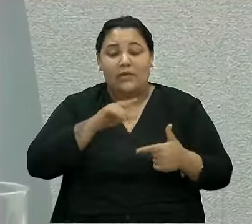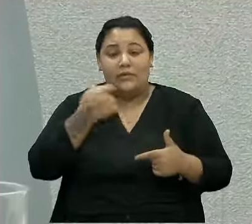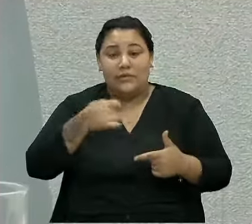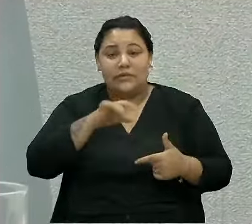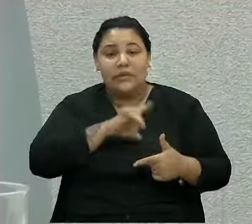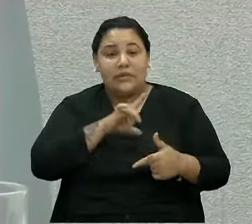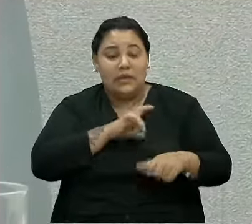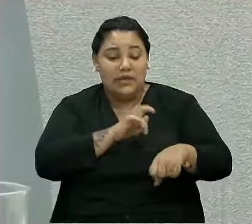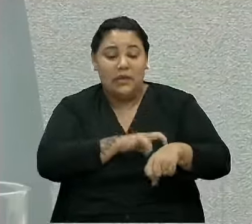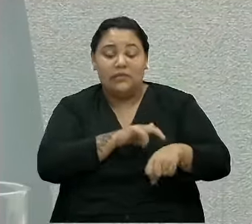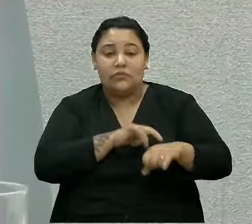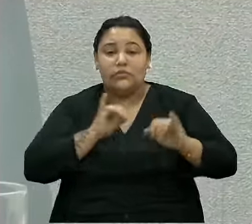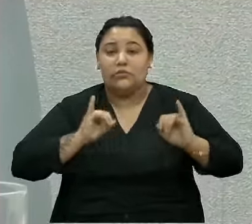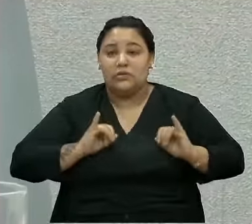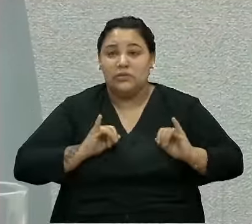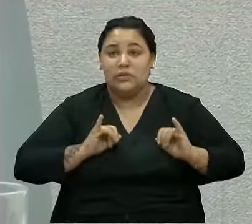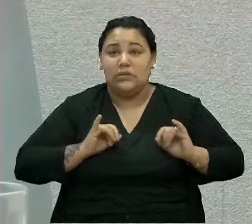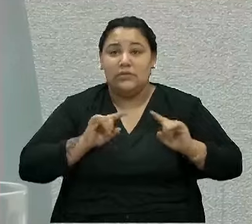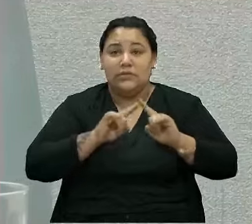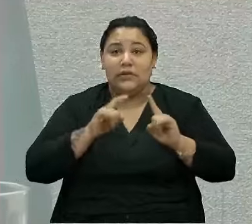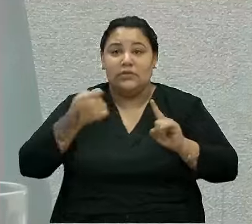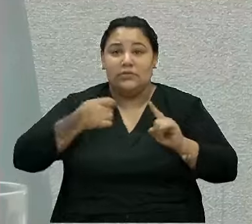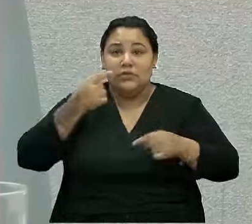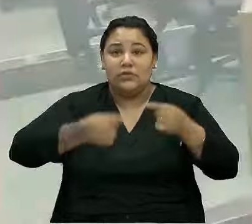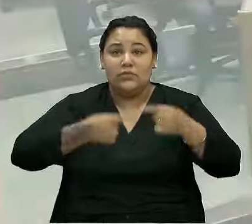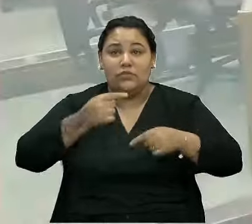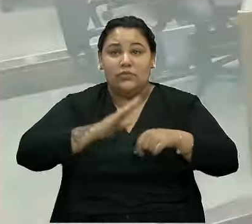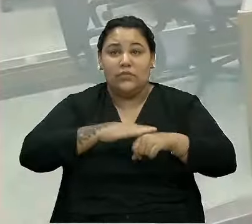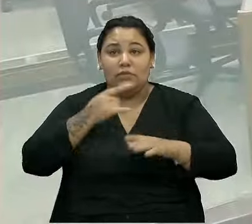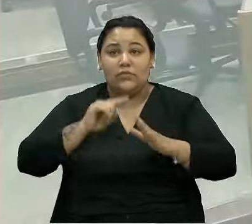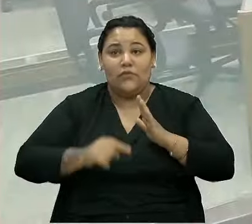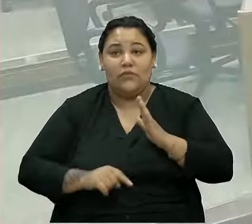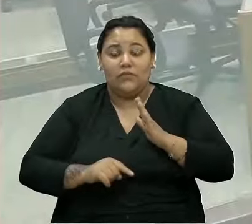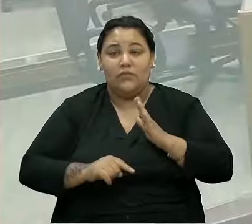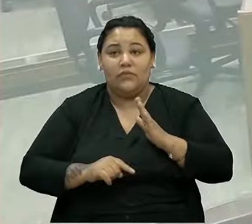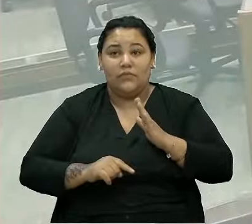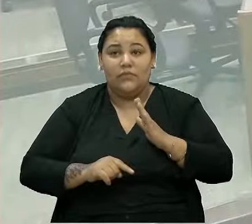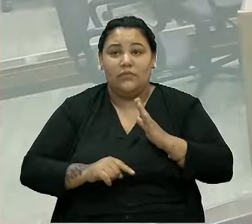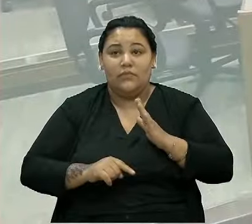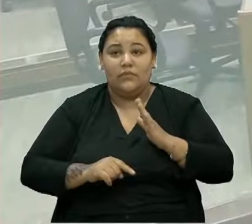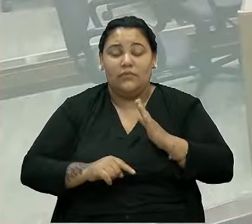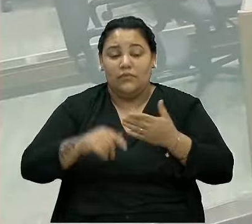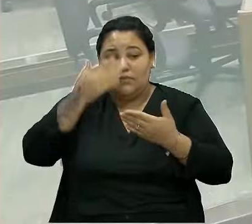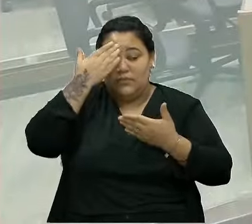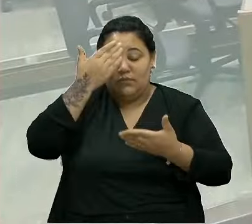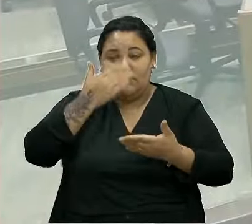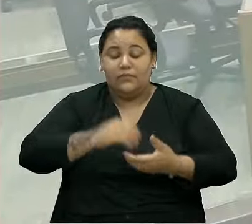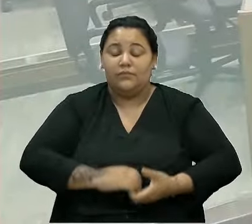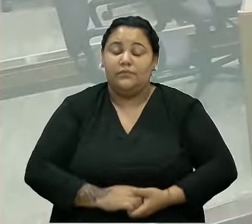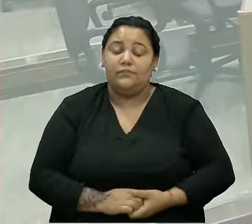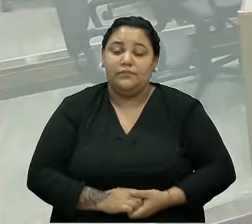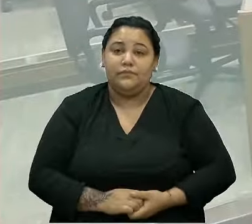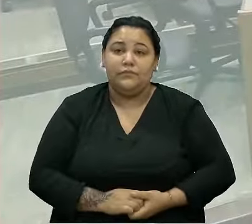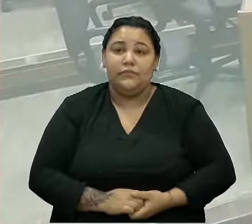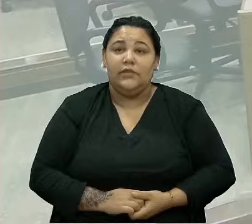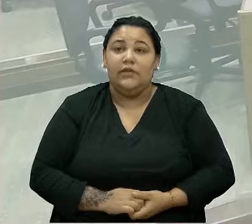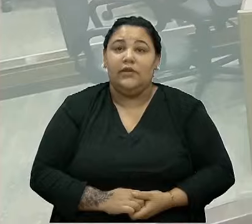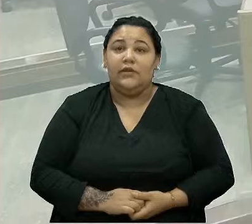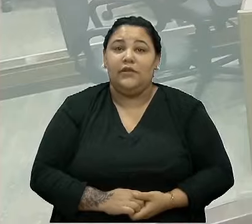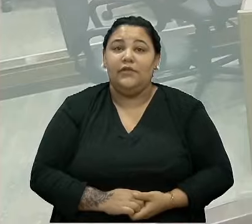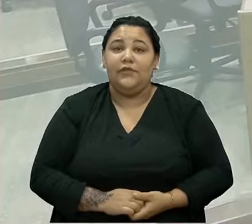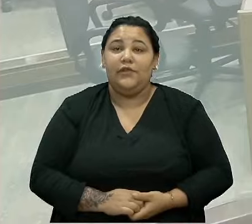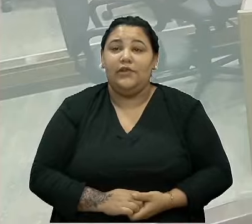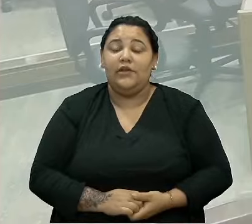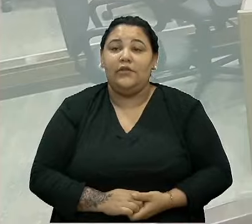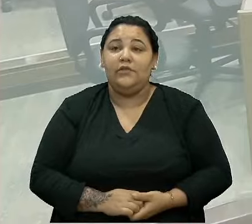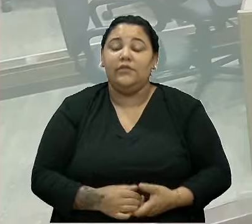descanso, mas isso a gente tem que discutir muito. Obrigado, vereador. Obrigado, vereador. Vereador Lucas, Gil. Obrigado, vereador. Parabéns pela